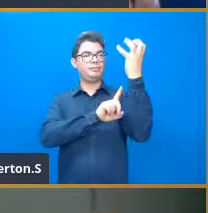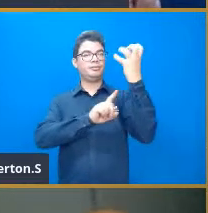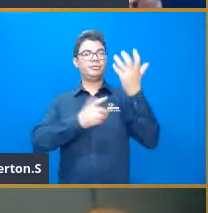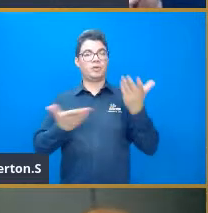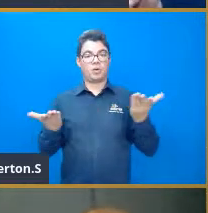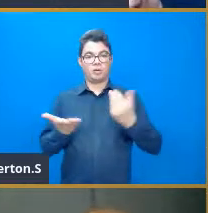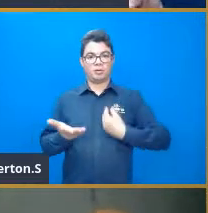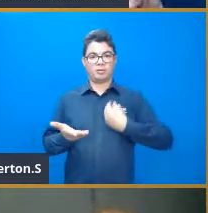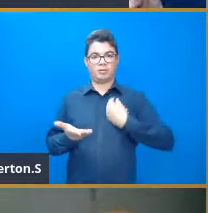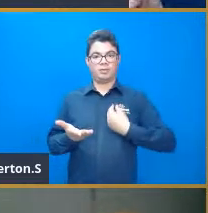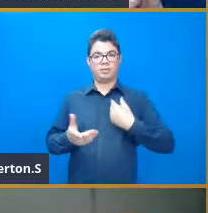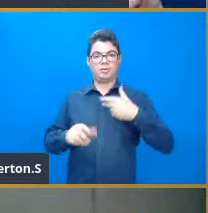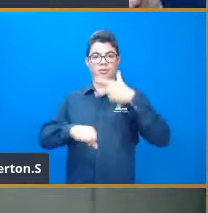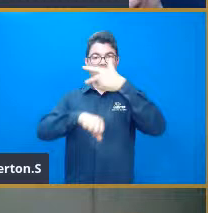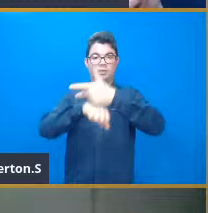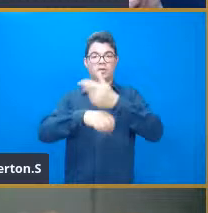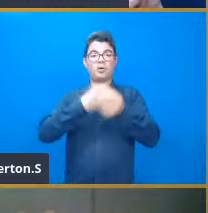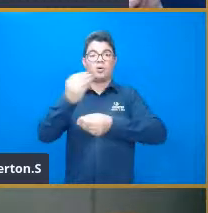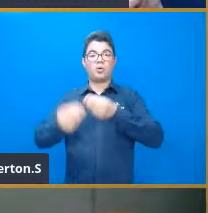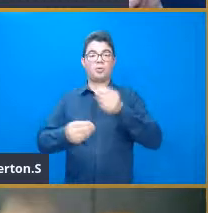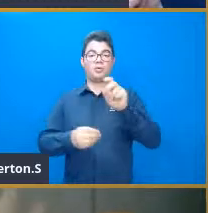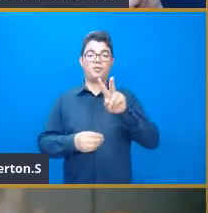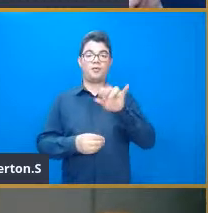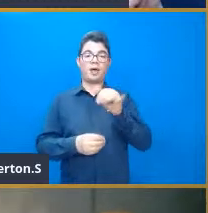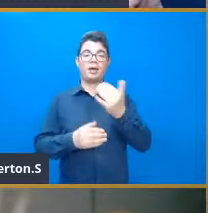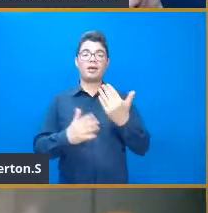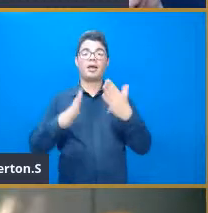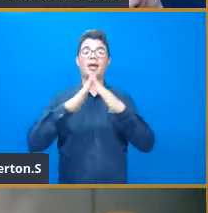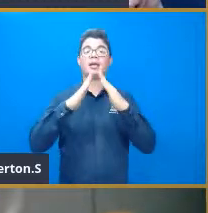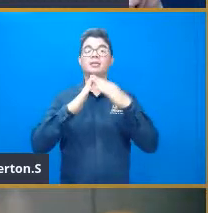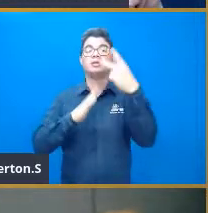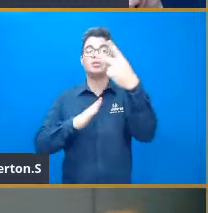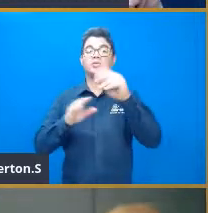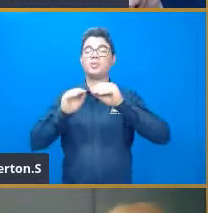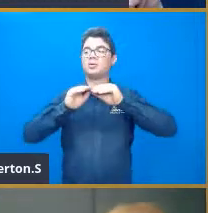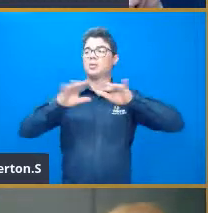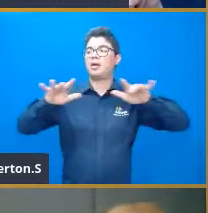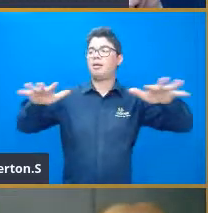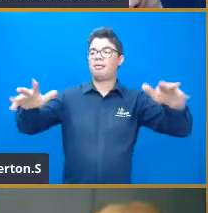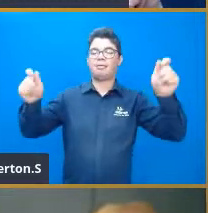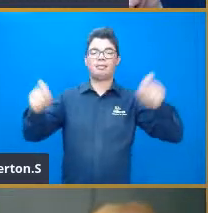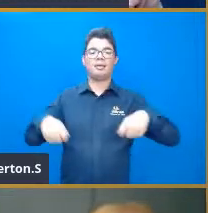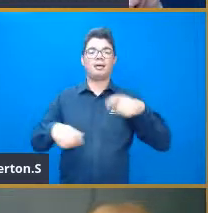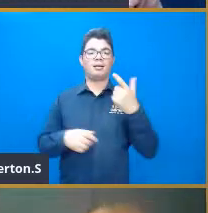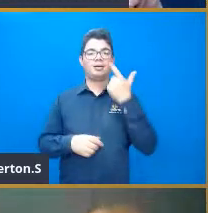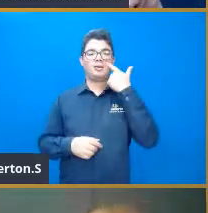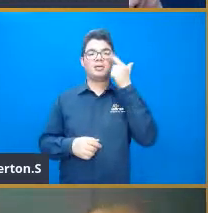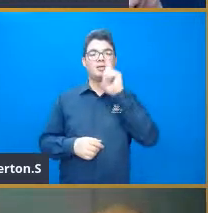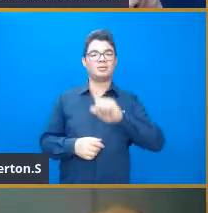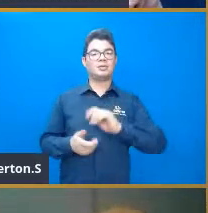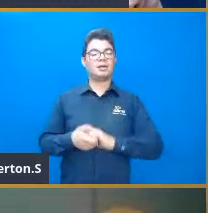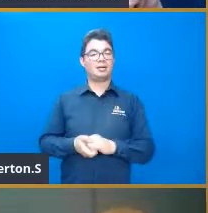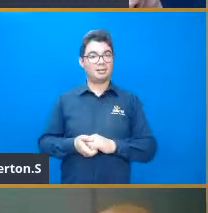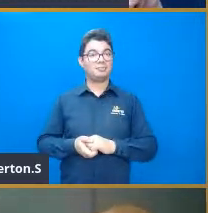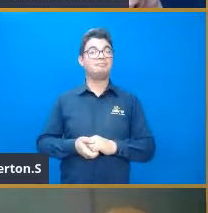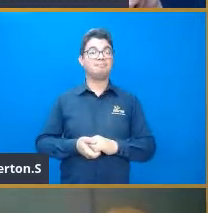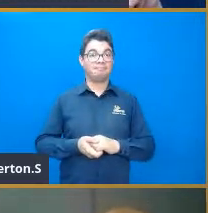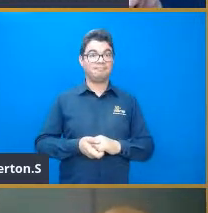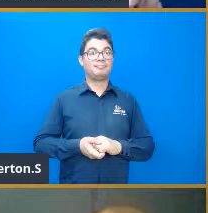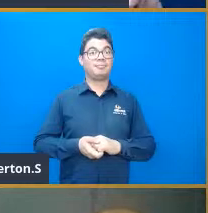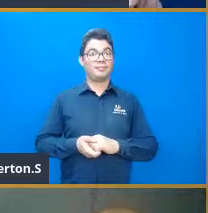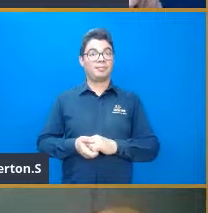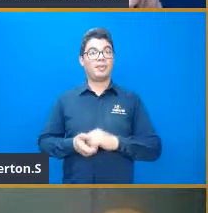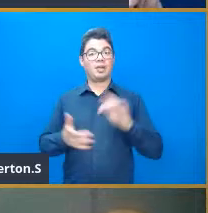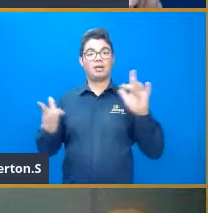momento, como é que ele vai se espalhando ali e chega em qualquer lugar do mundo, né, se tiver uma conexão à